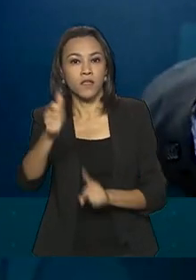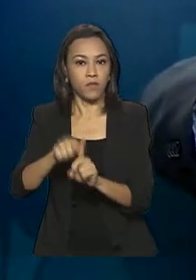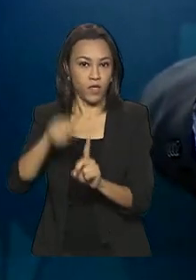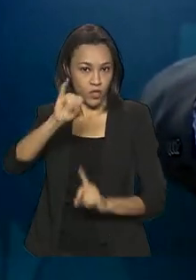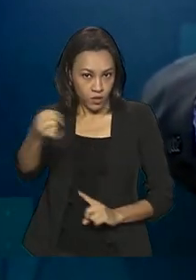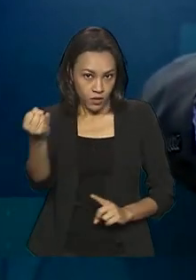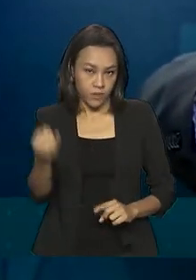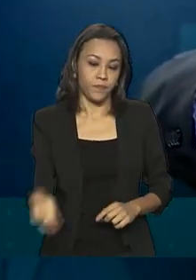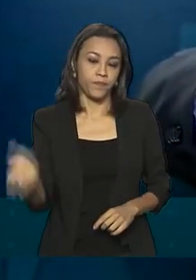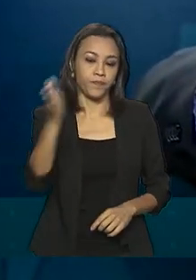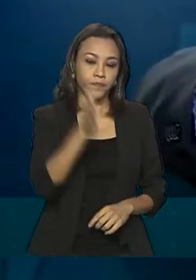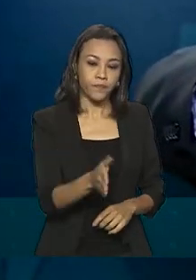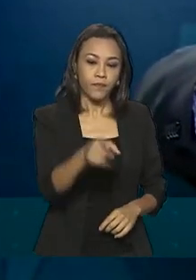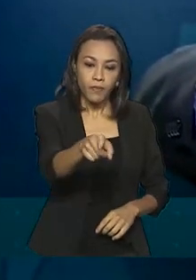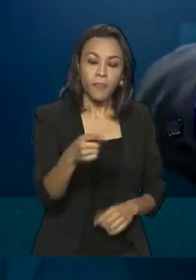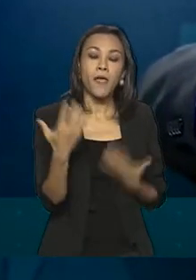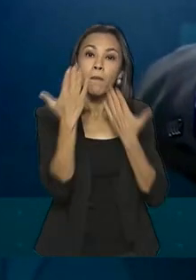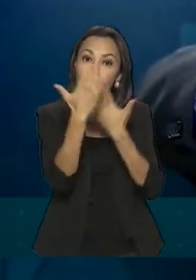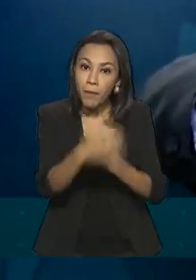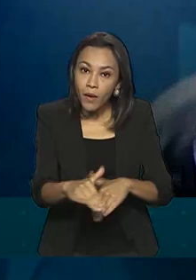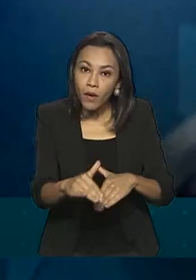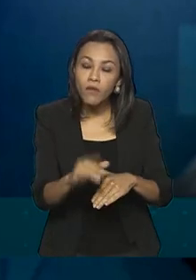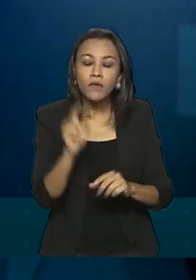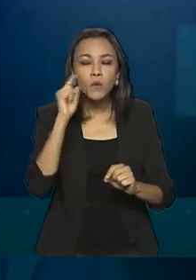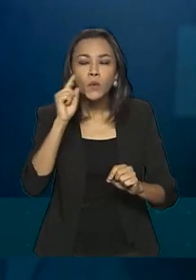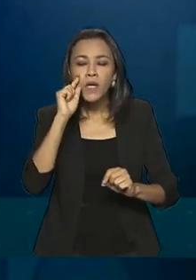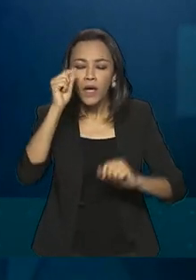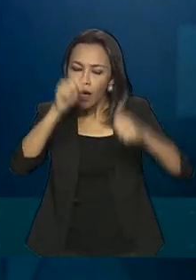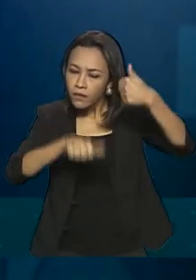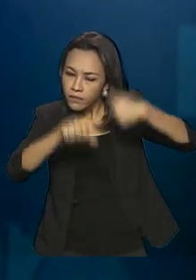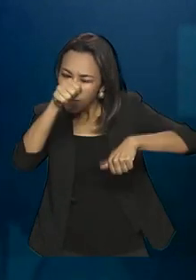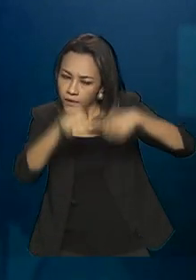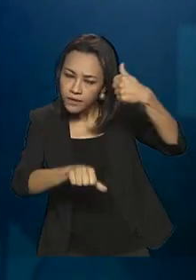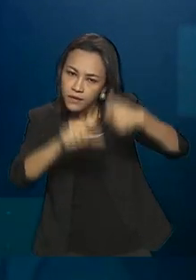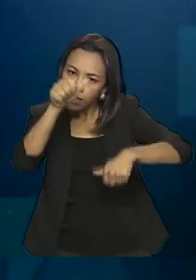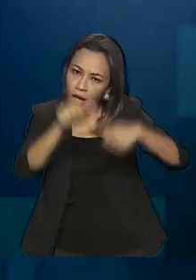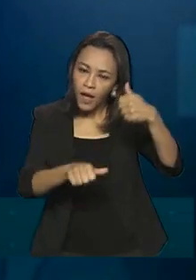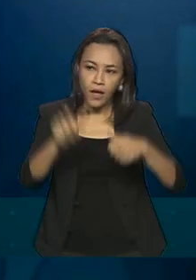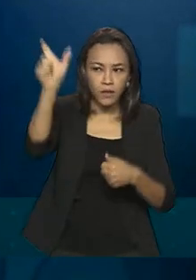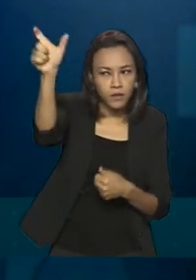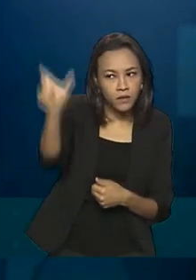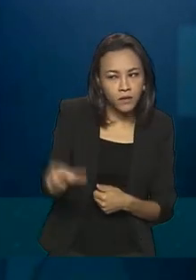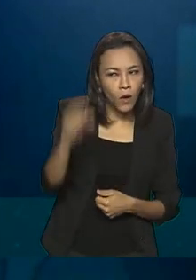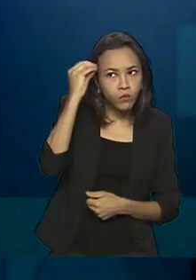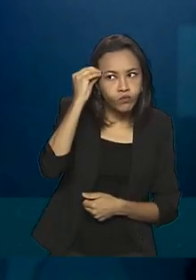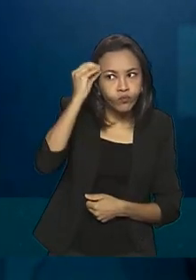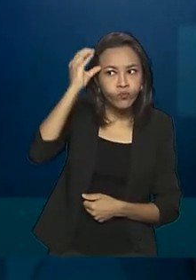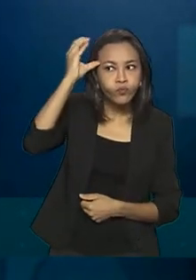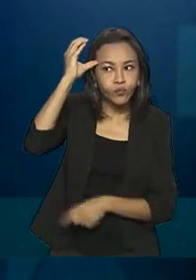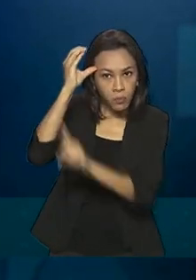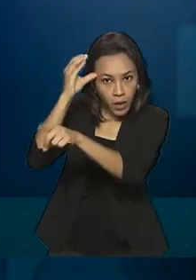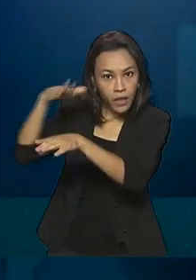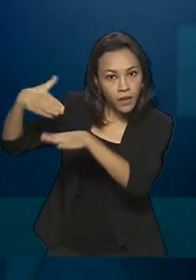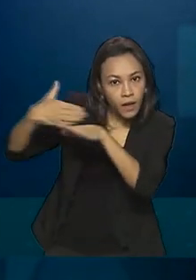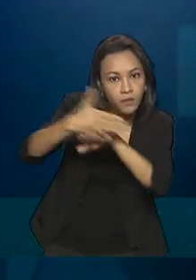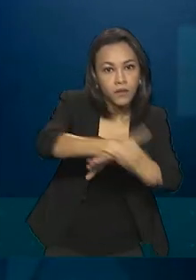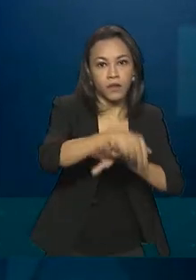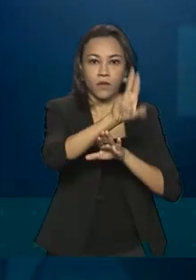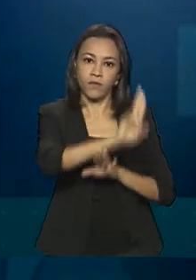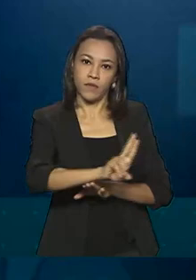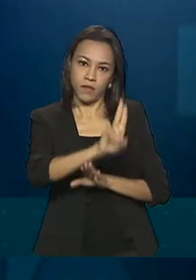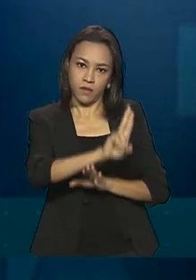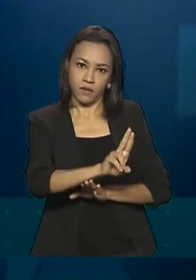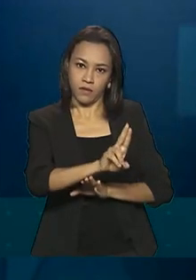procura medir a capacidade de um jovem para ter acesso ao ensino superior.